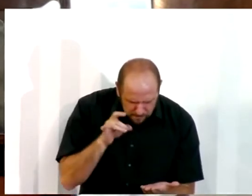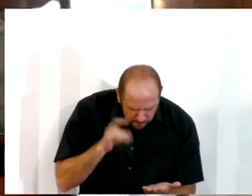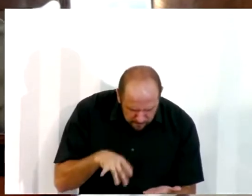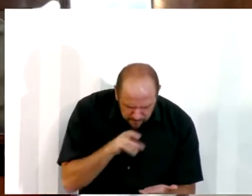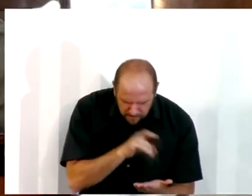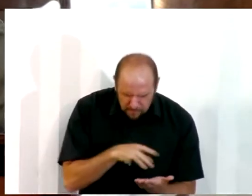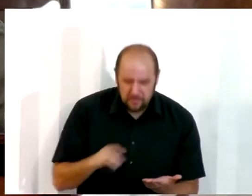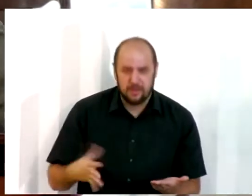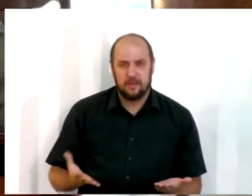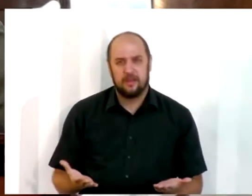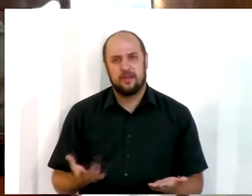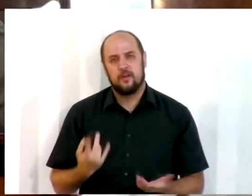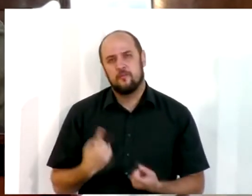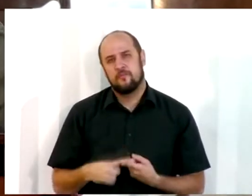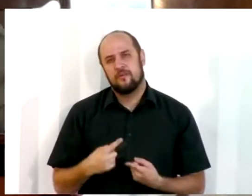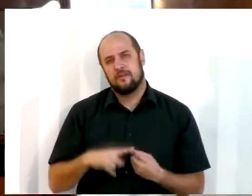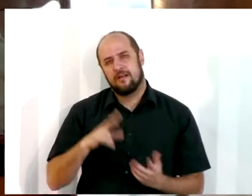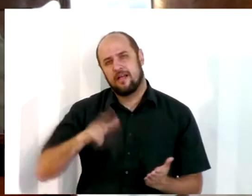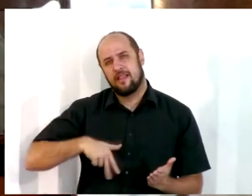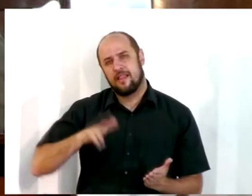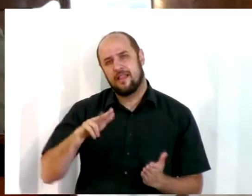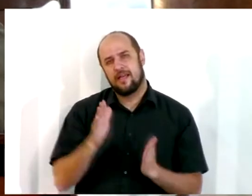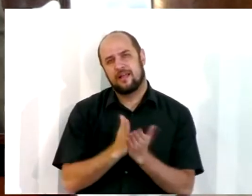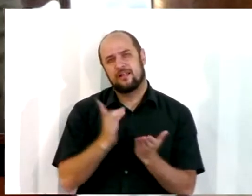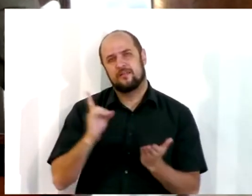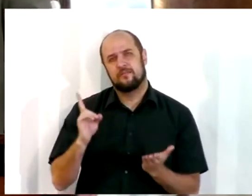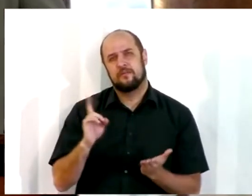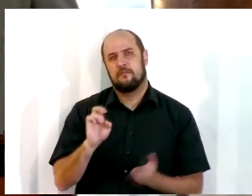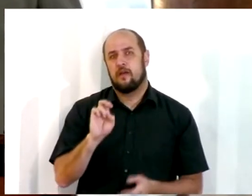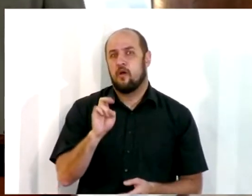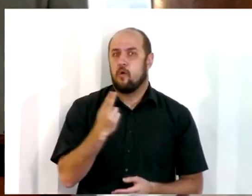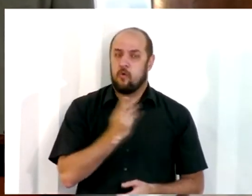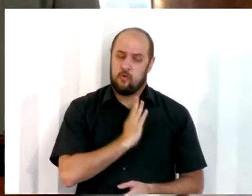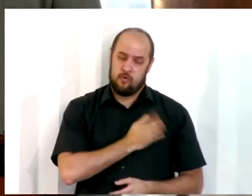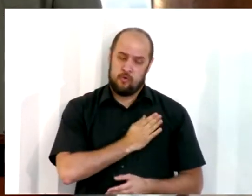por você estar lendo a palavra de Deus, ou o seu coração está seco,